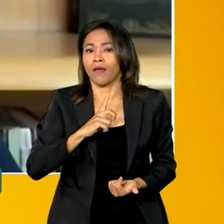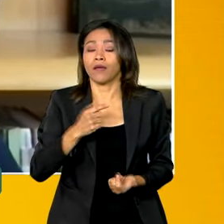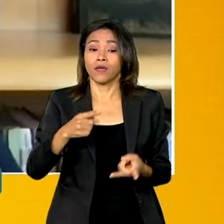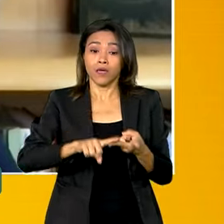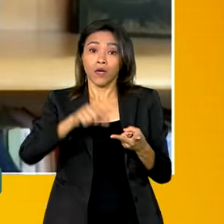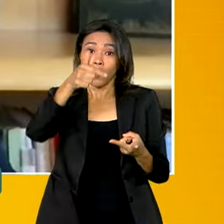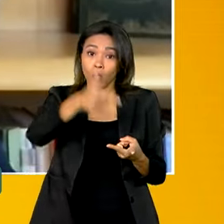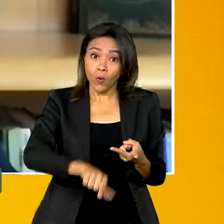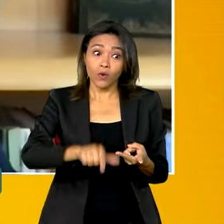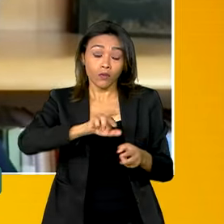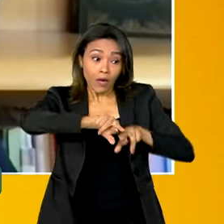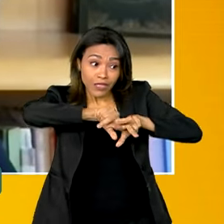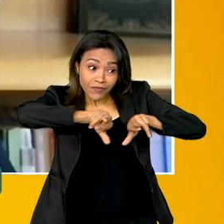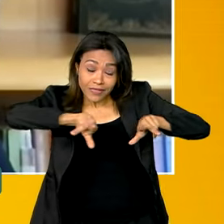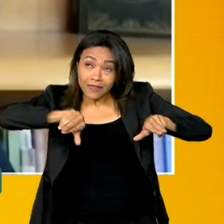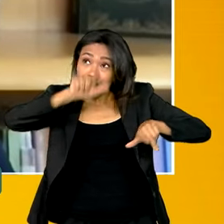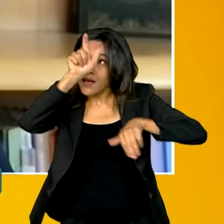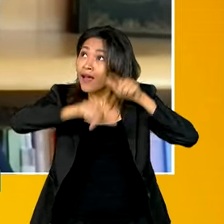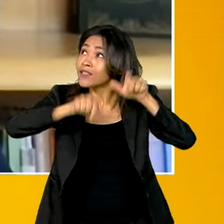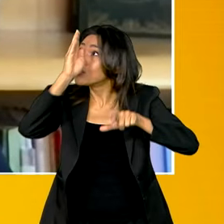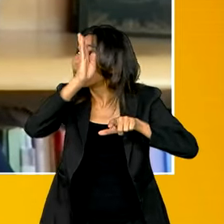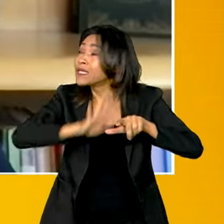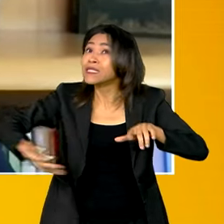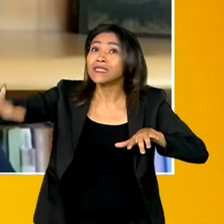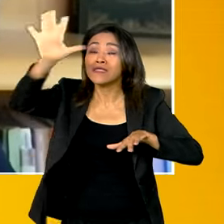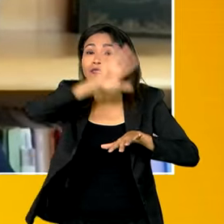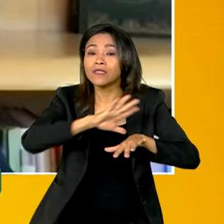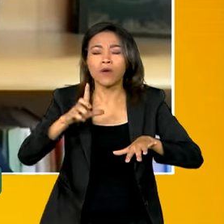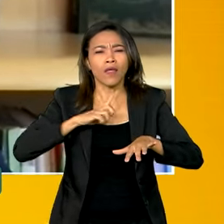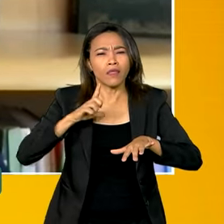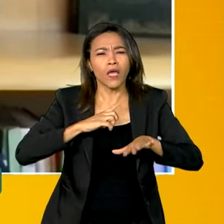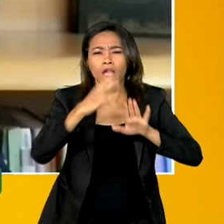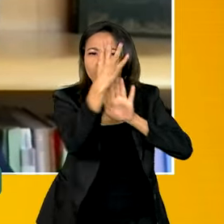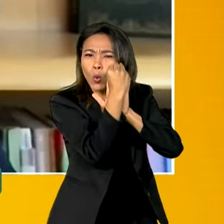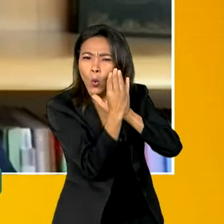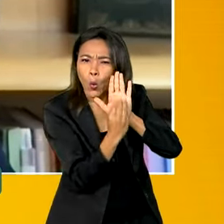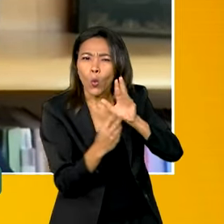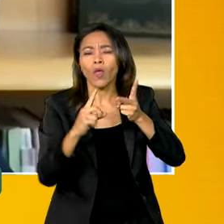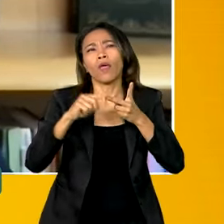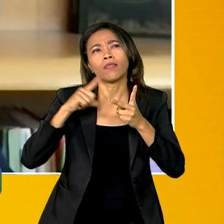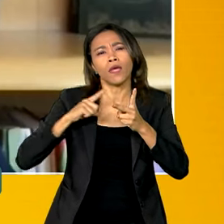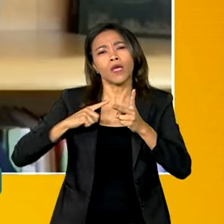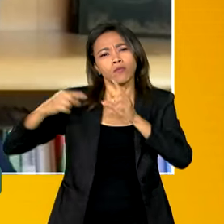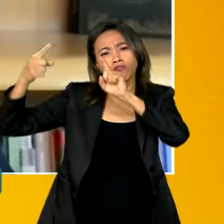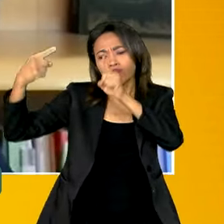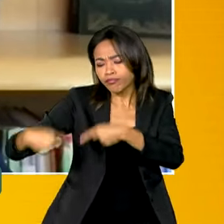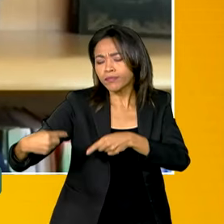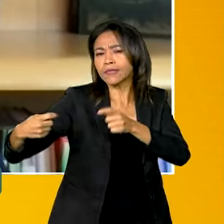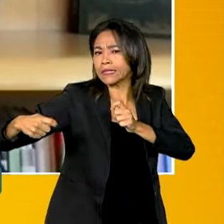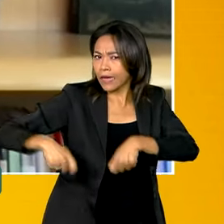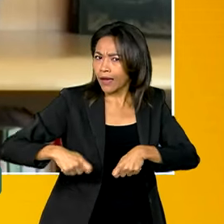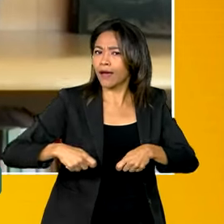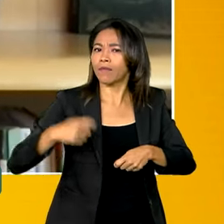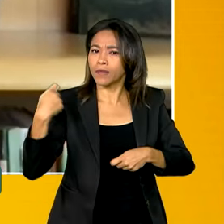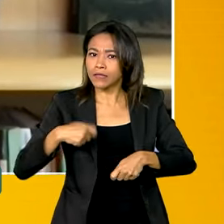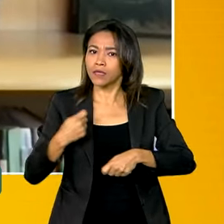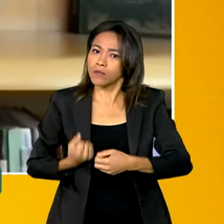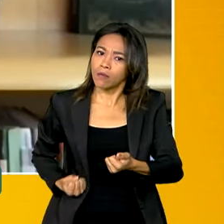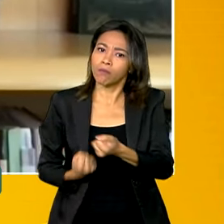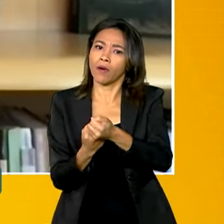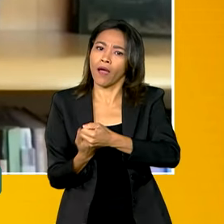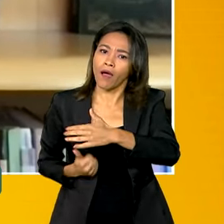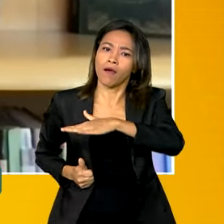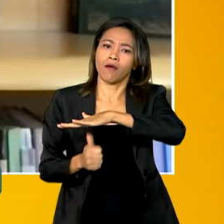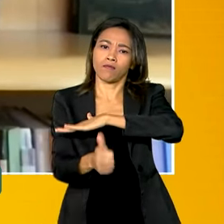à nossa diversidade é fantástica, temos conteúdo, temos competitividade e precisamos investir, fortalecer essa